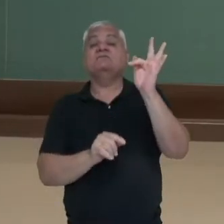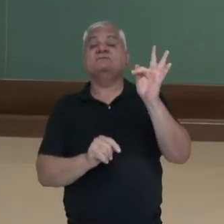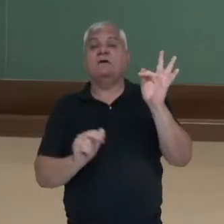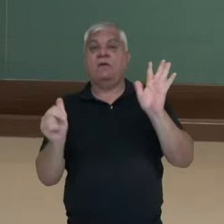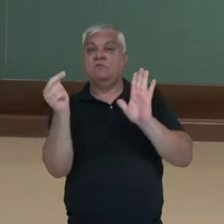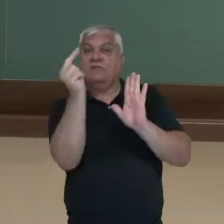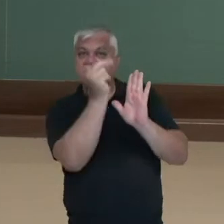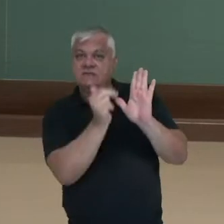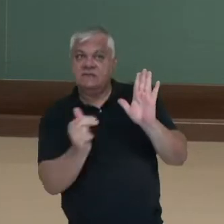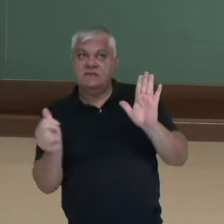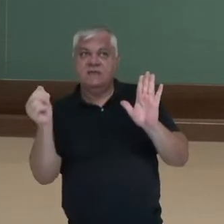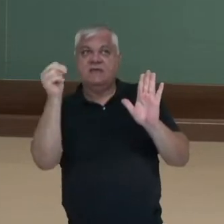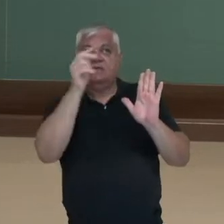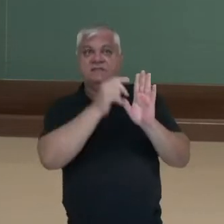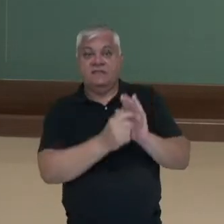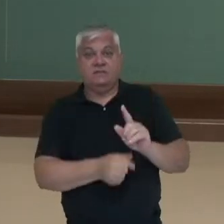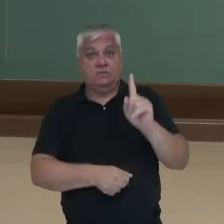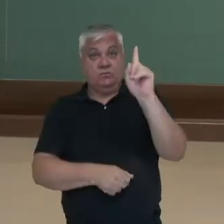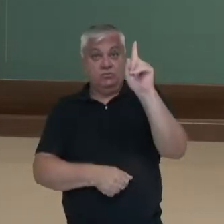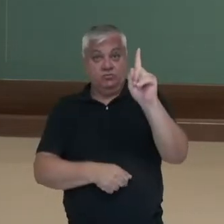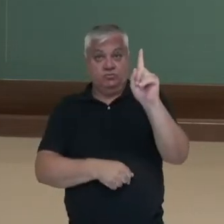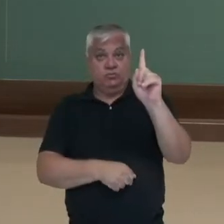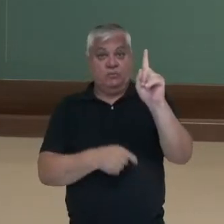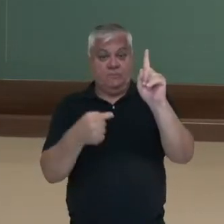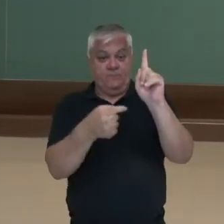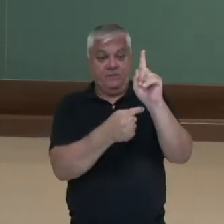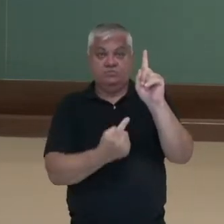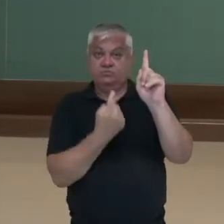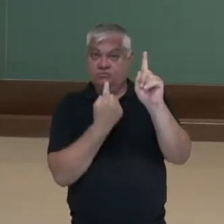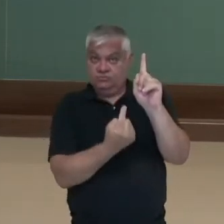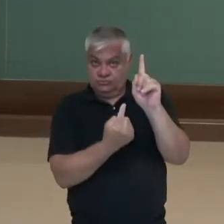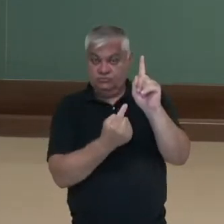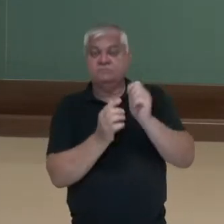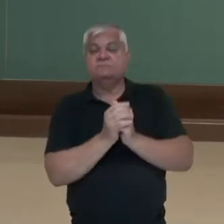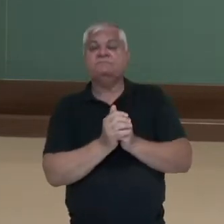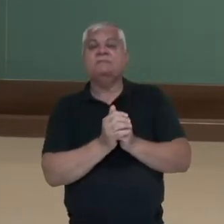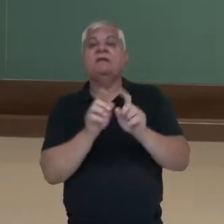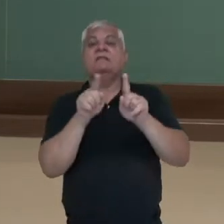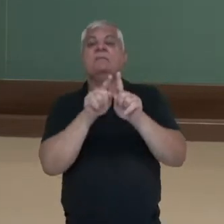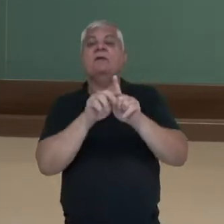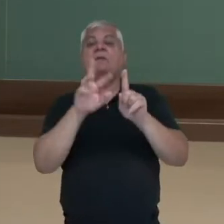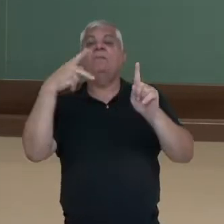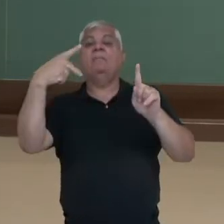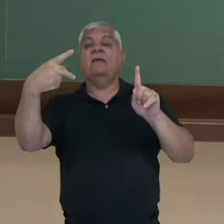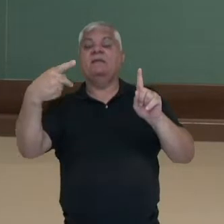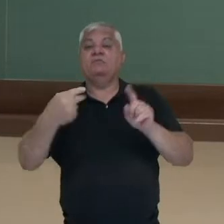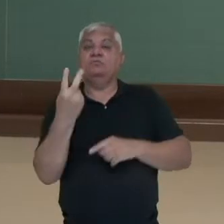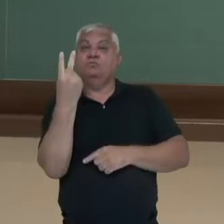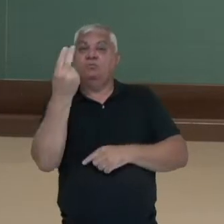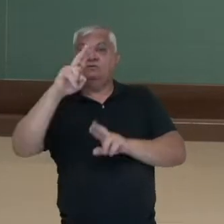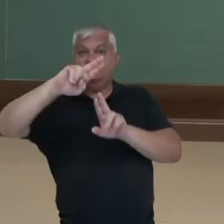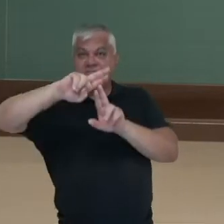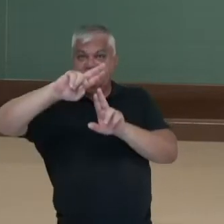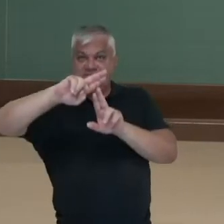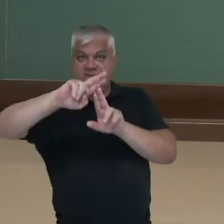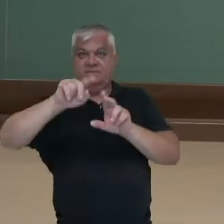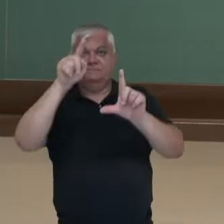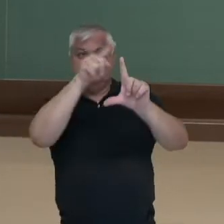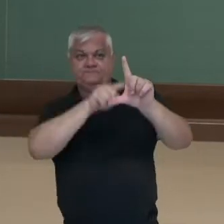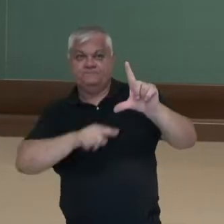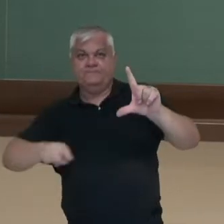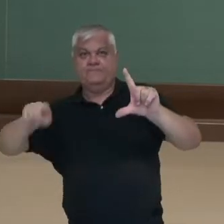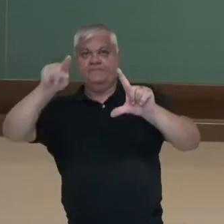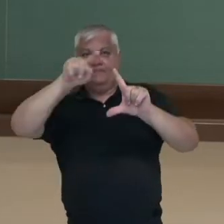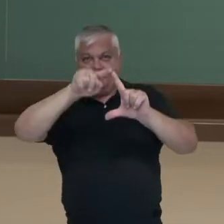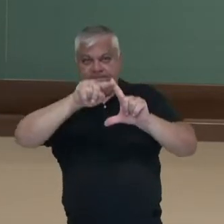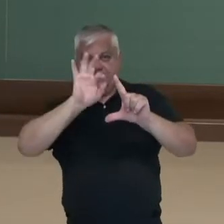ela tem um intervalo que vai de menos 1 até 1 e o período dessa função é de 2π, ou seja, uma volta